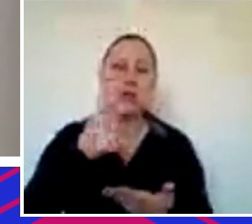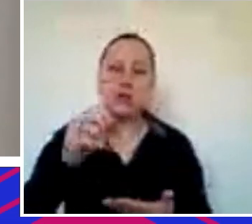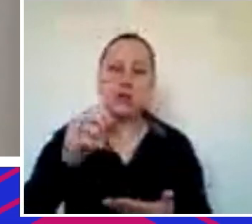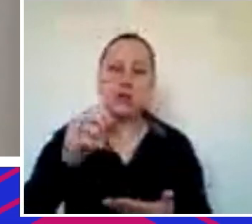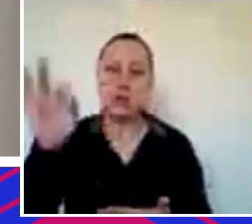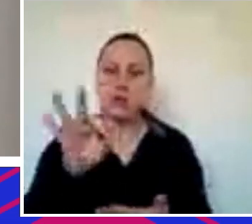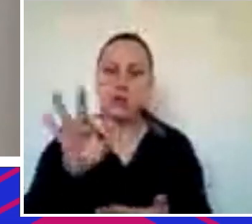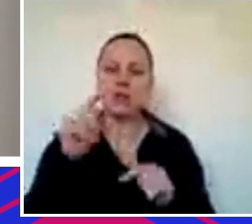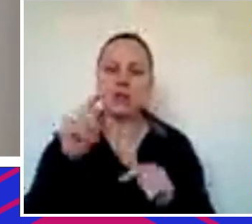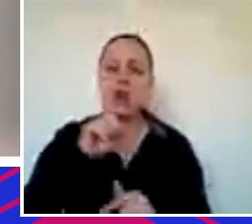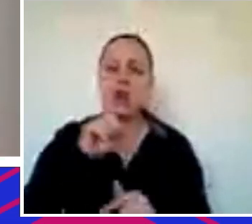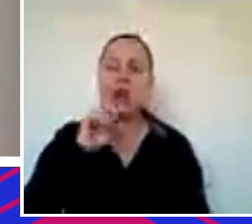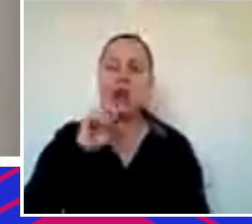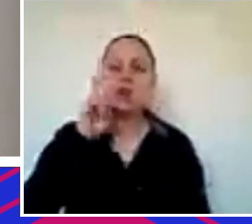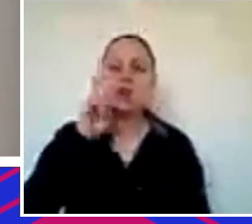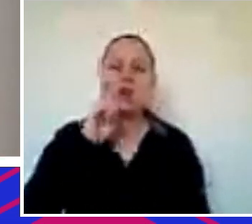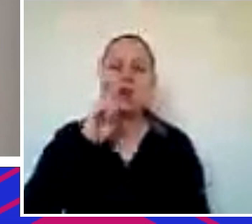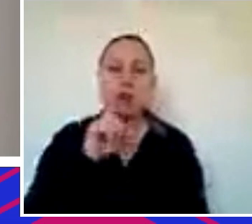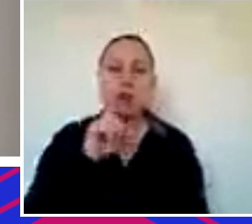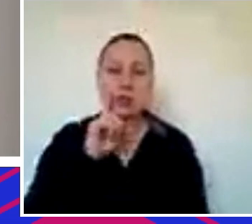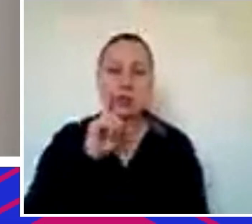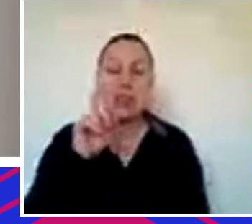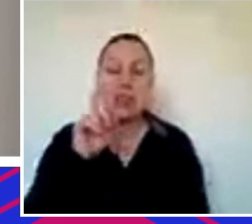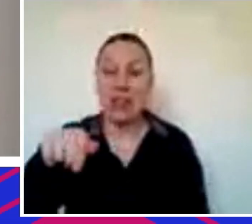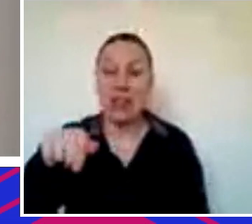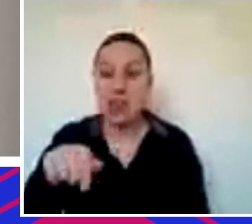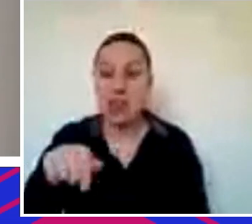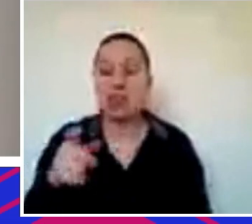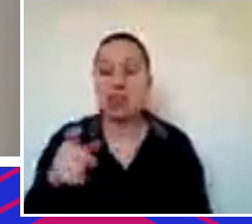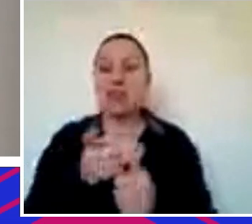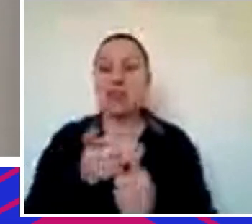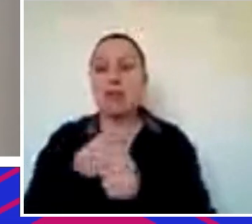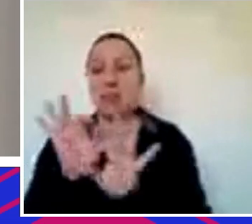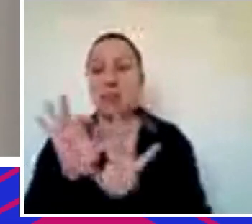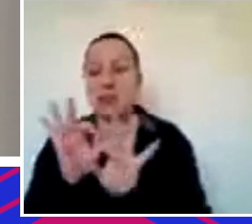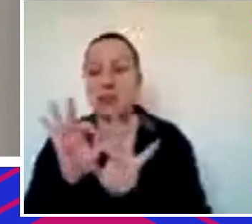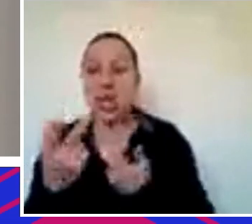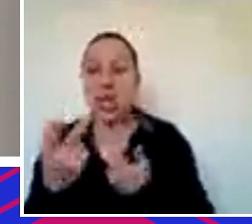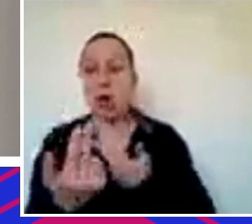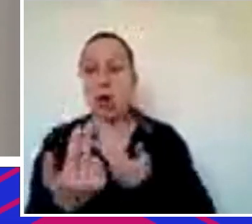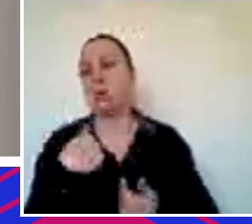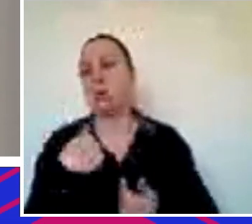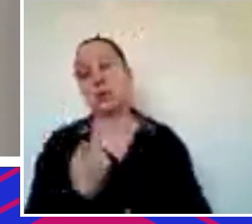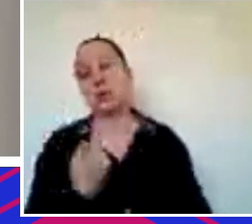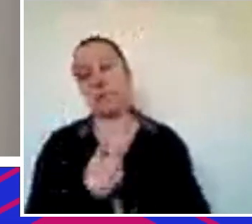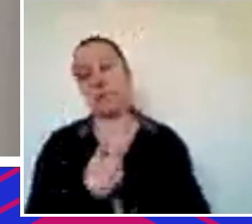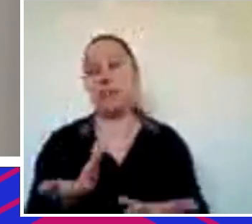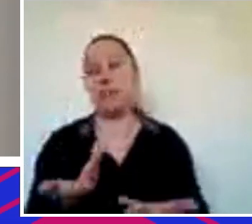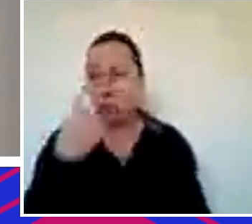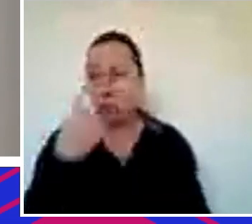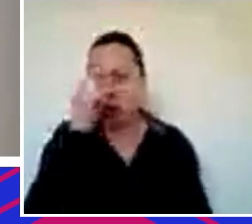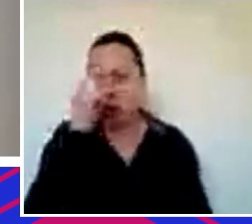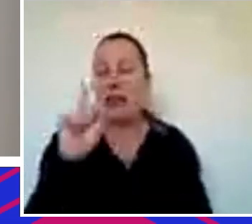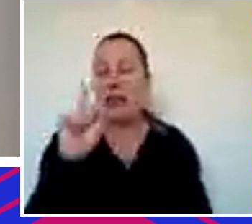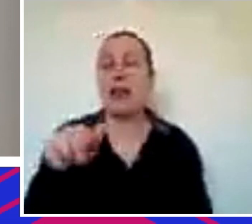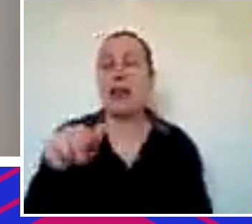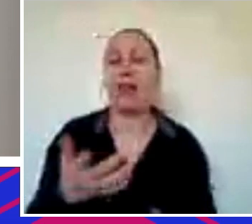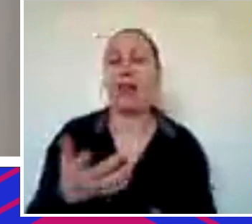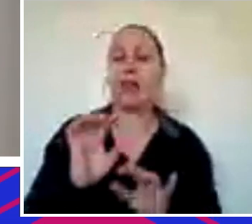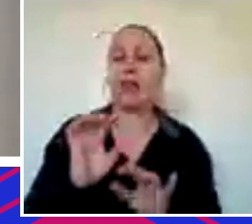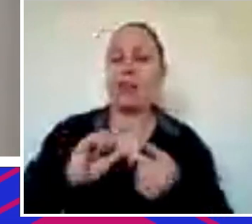ecossistema americano é através de opções de dívida que nem a que a gente dá. Então, a ideia realmente é fazer uma estrutura de capital